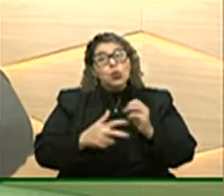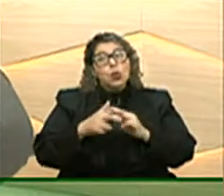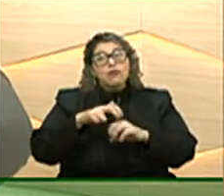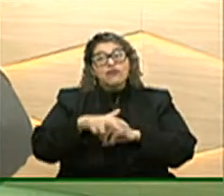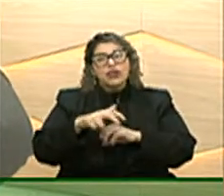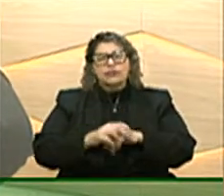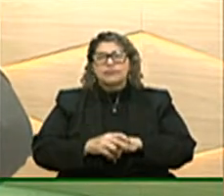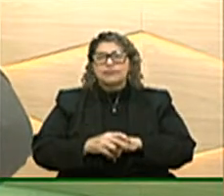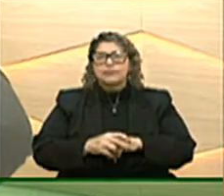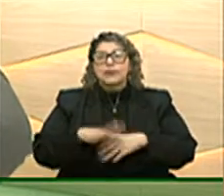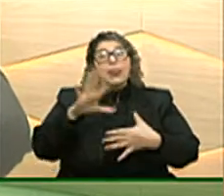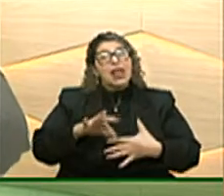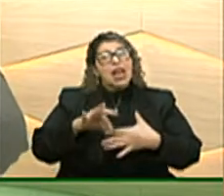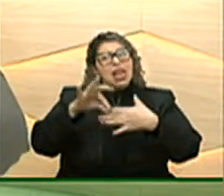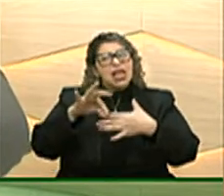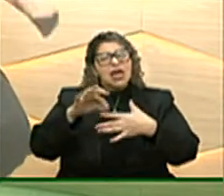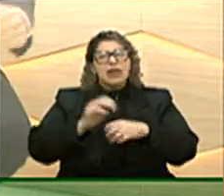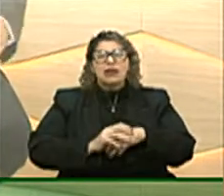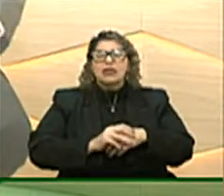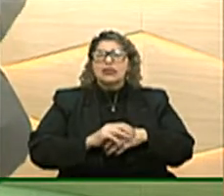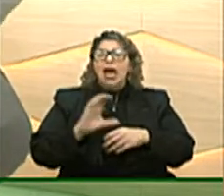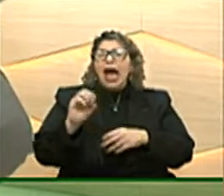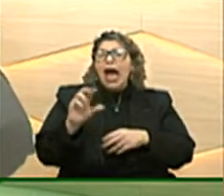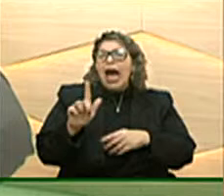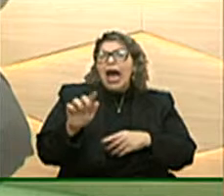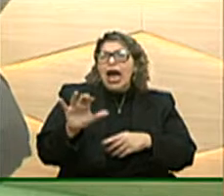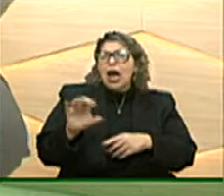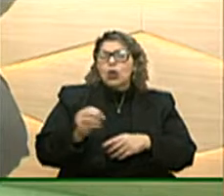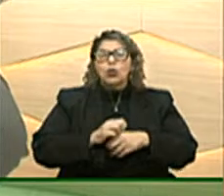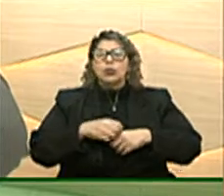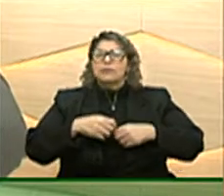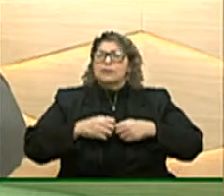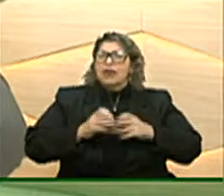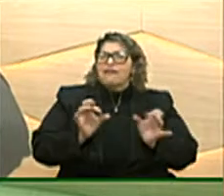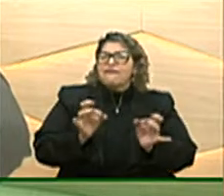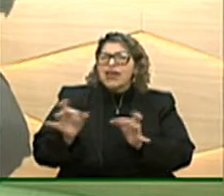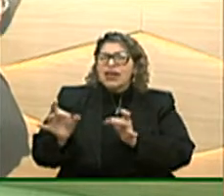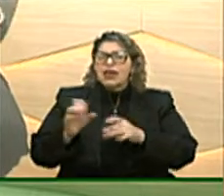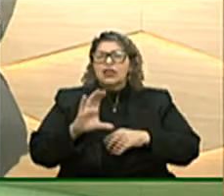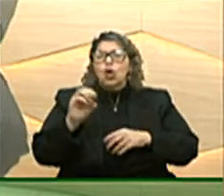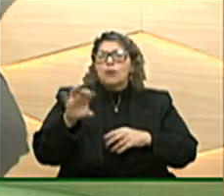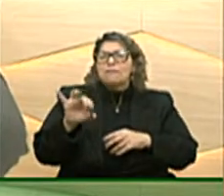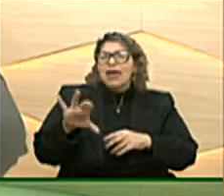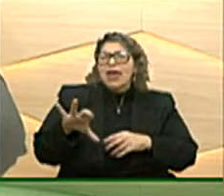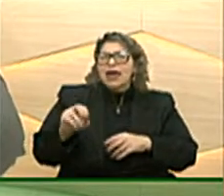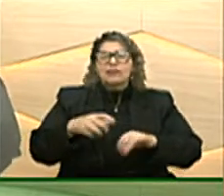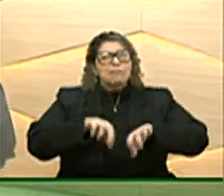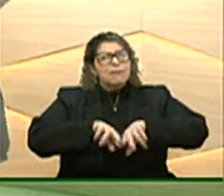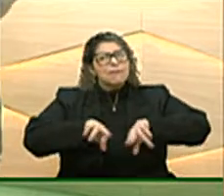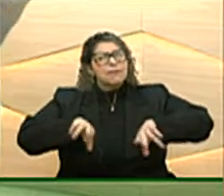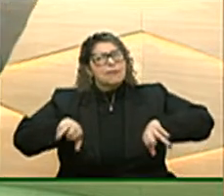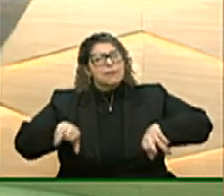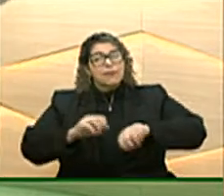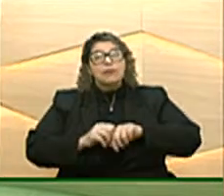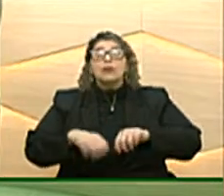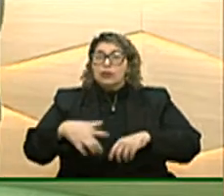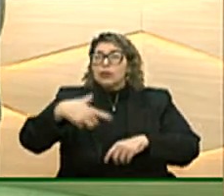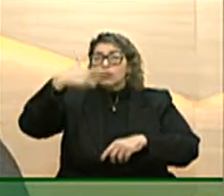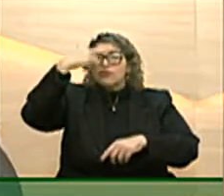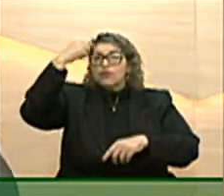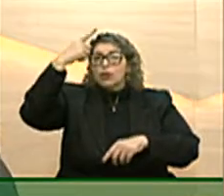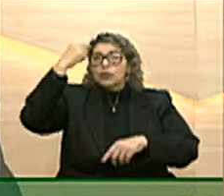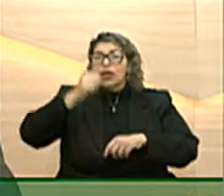lideranças regionais do agronegócio da indústria do comércio dos serviços do setor público e também do meio acadêmico